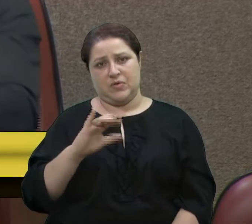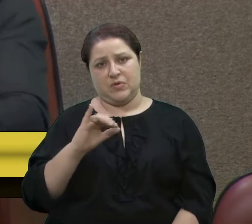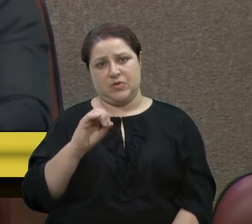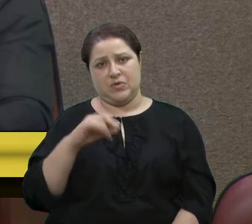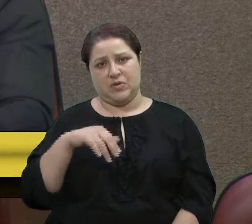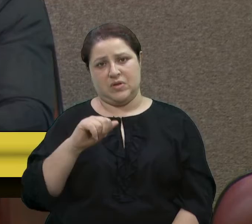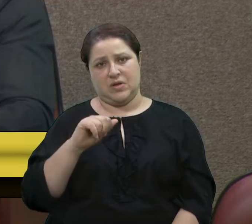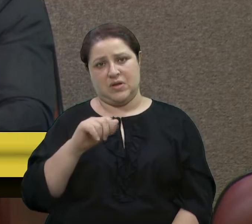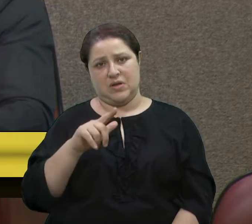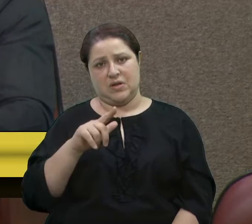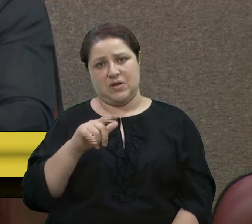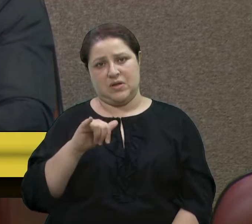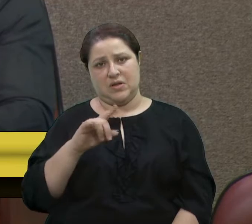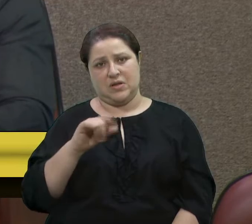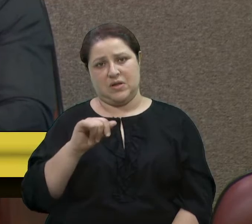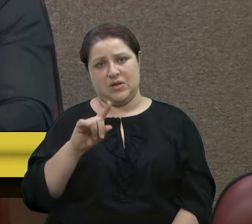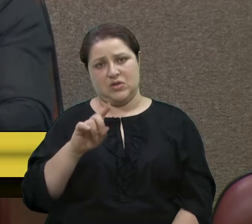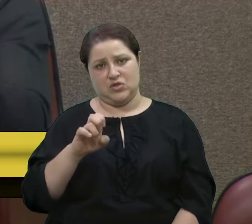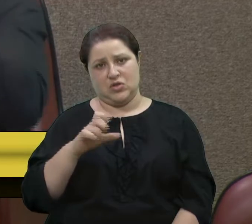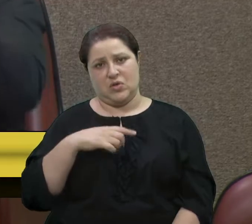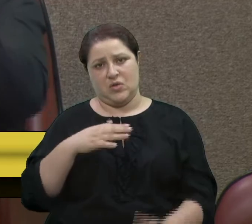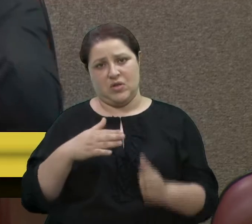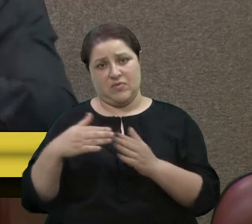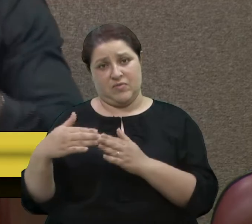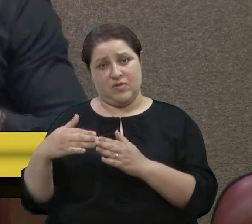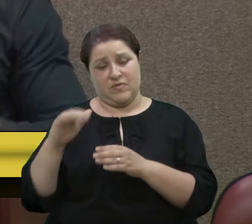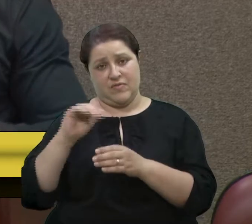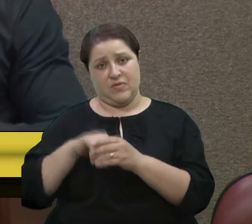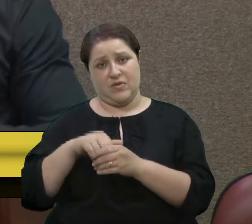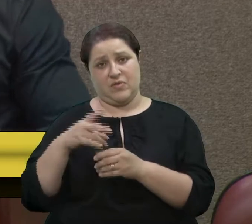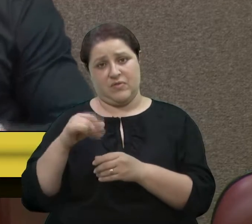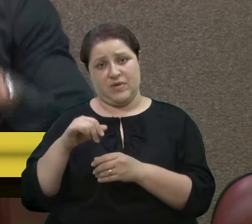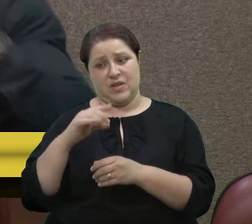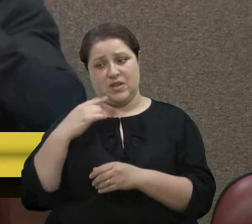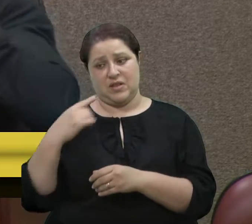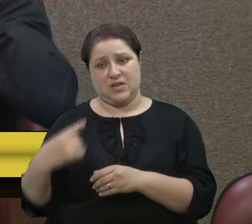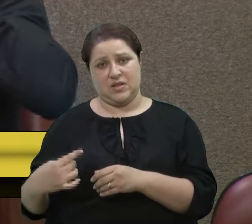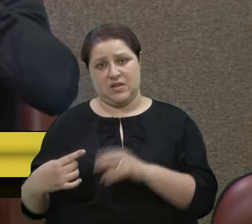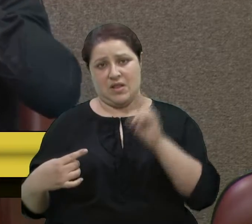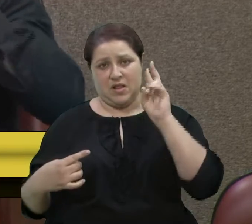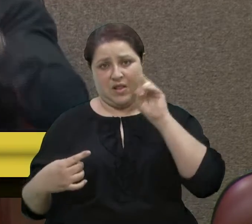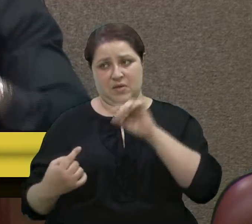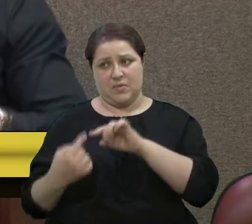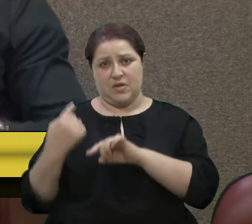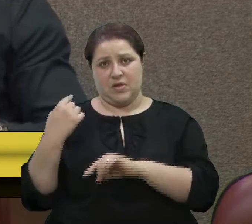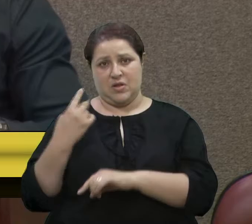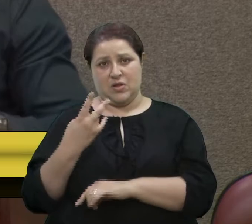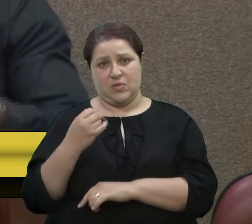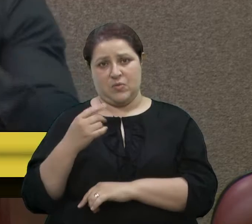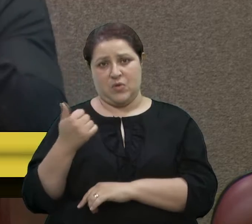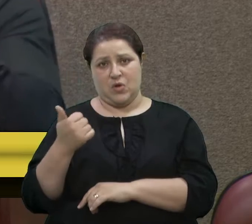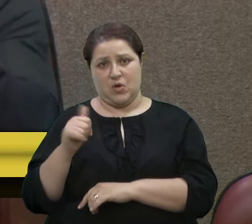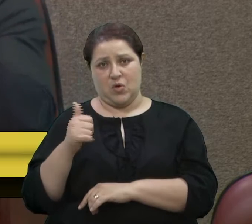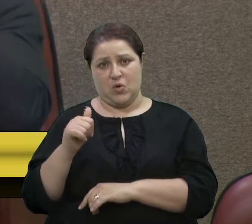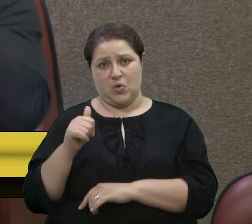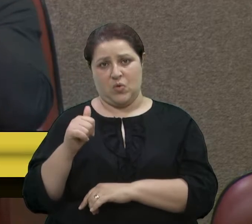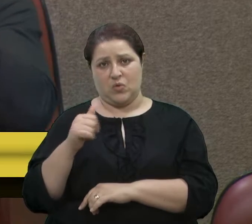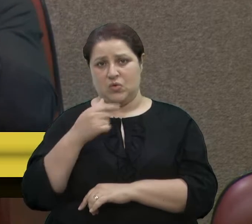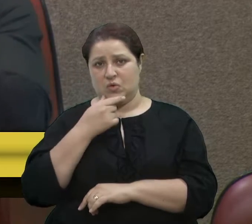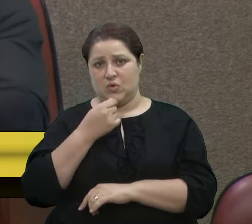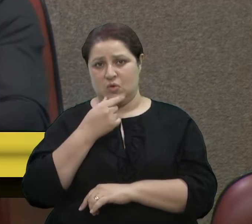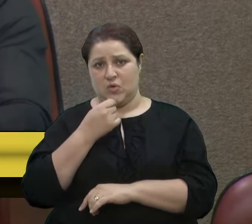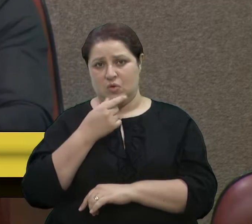claro o meu voto aberto à vereadora Denise. E lembrar, em 2011, eu estava anotando aqui, que o Marcos